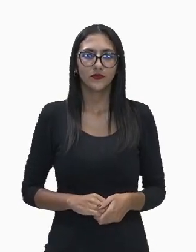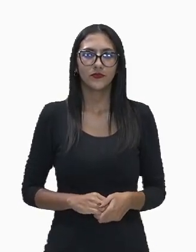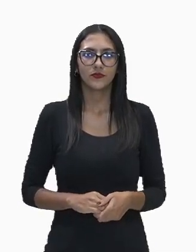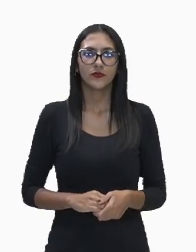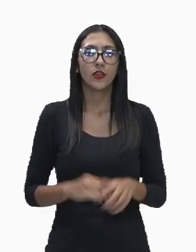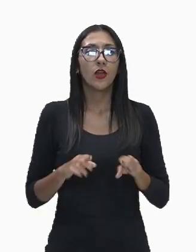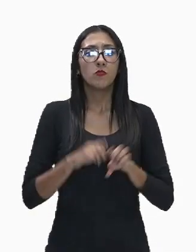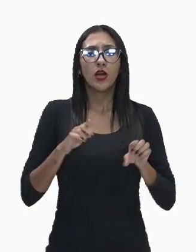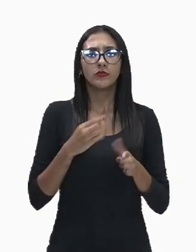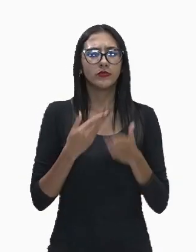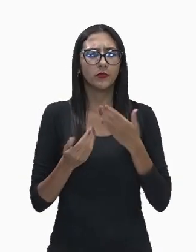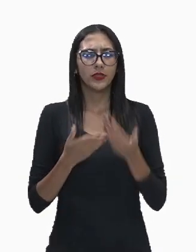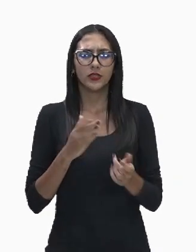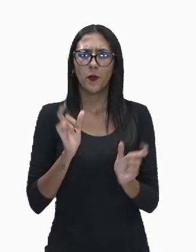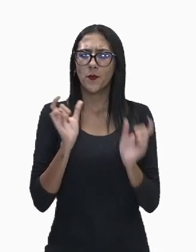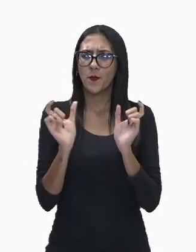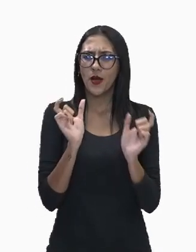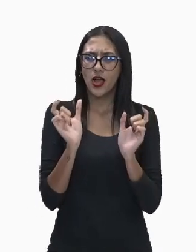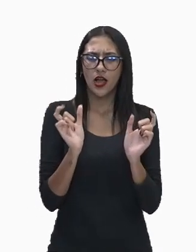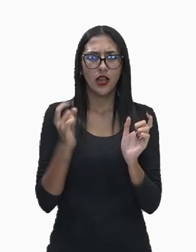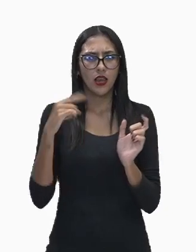Independente do termo utilizado,